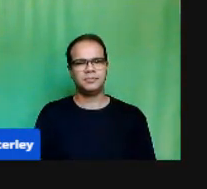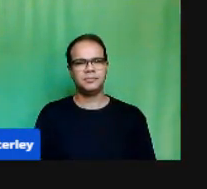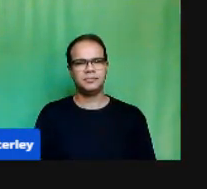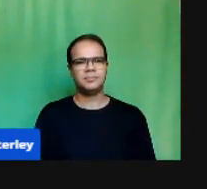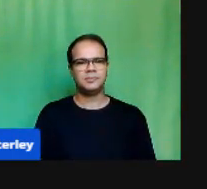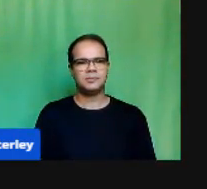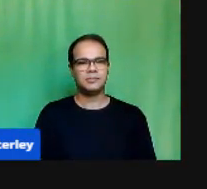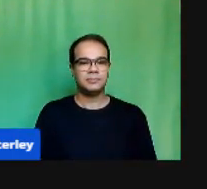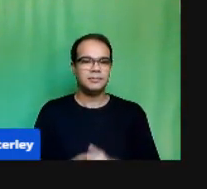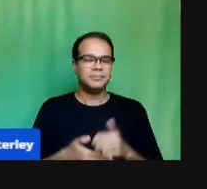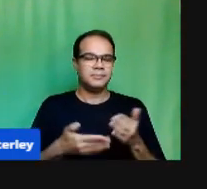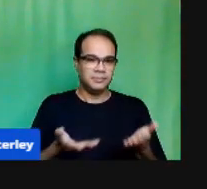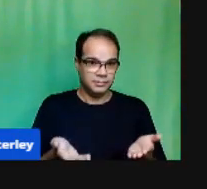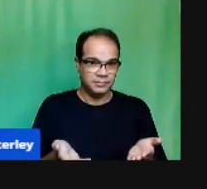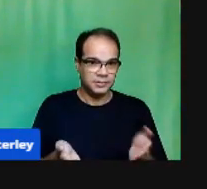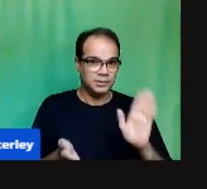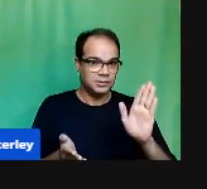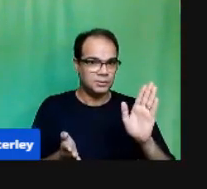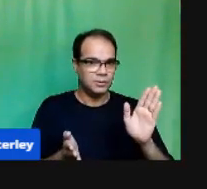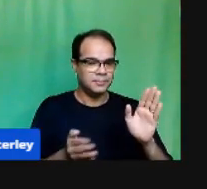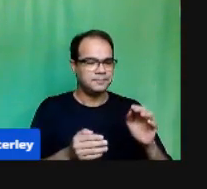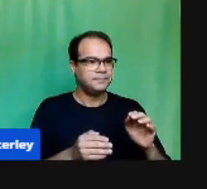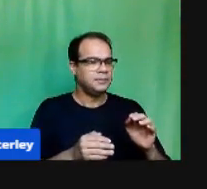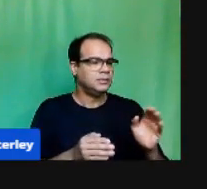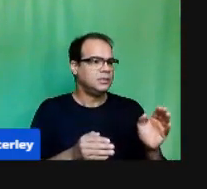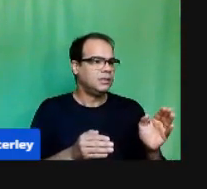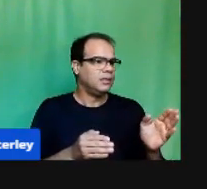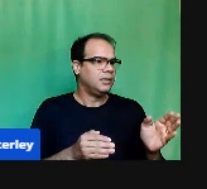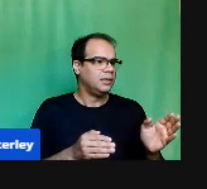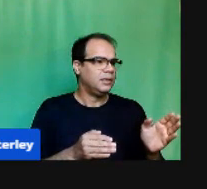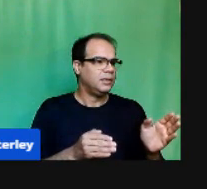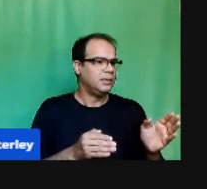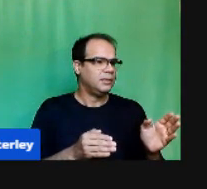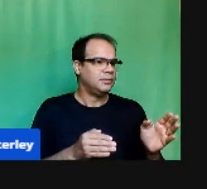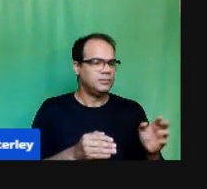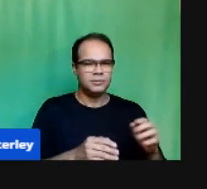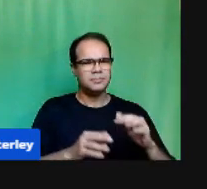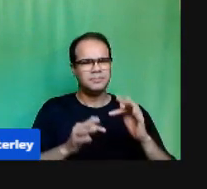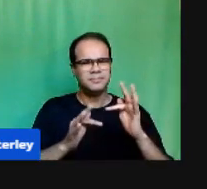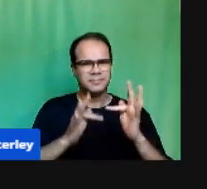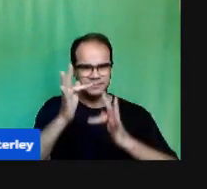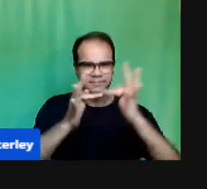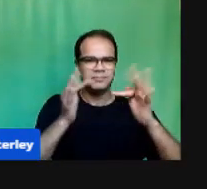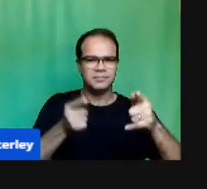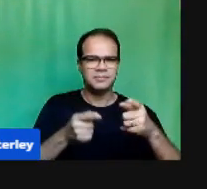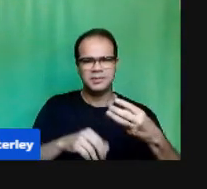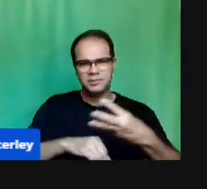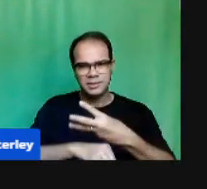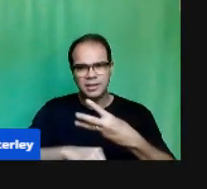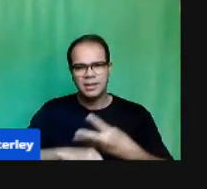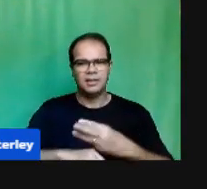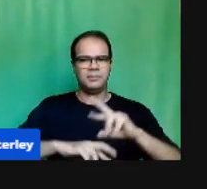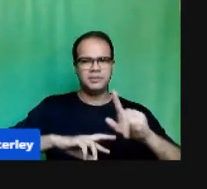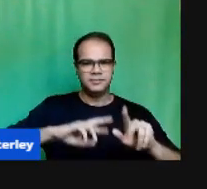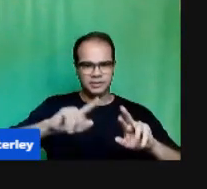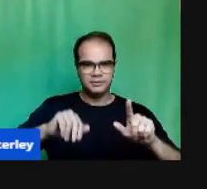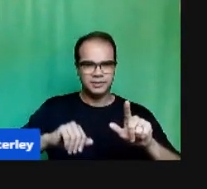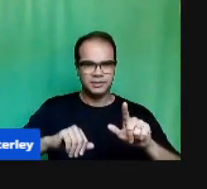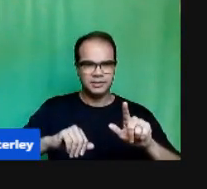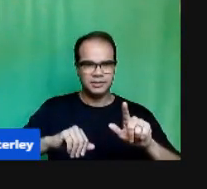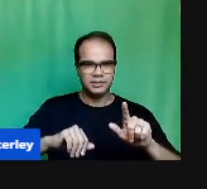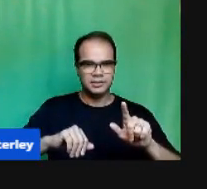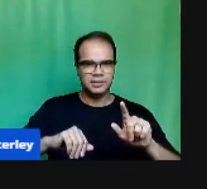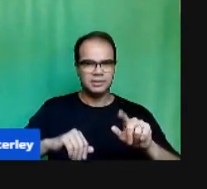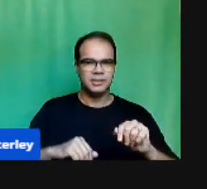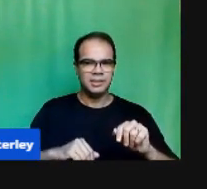remoto Ela não é tão Fidedigna Como se nós Tivéssemos No sistema Presencial Porém ela se faz Necessária